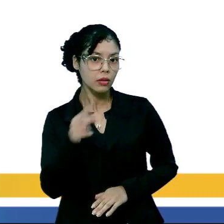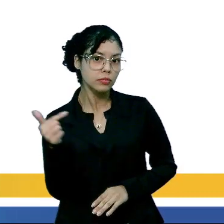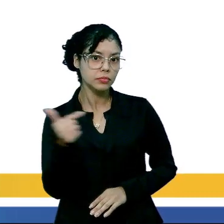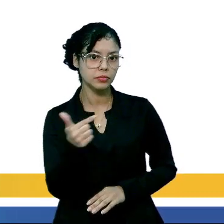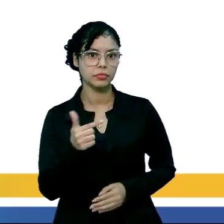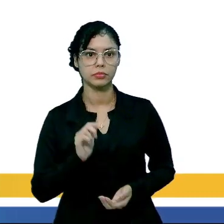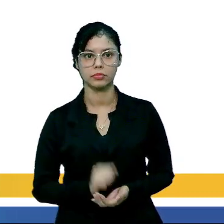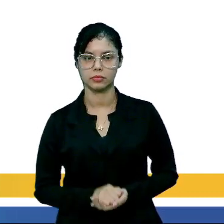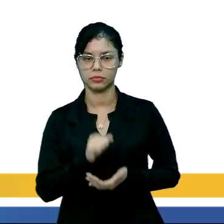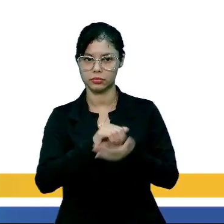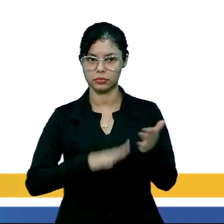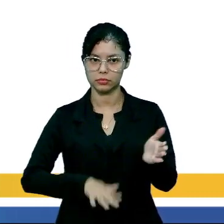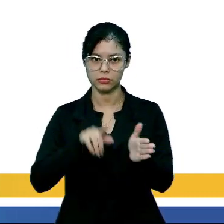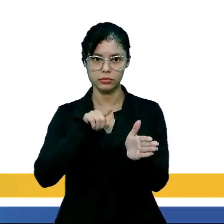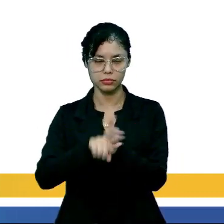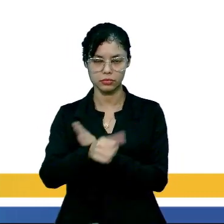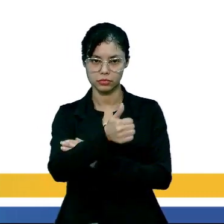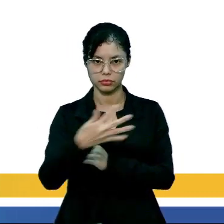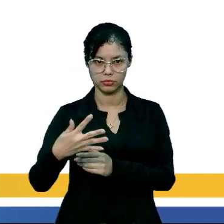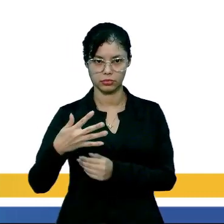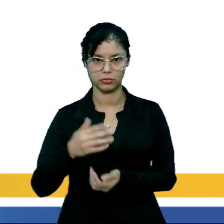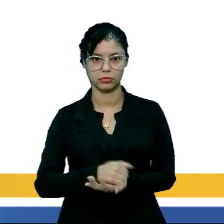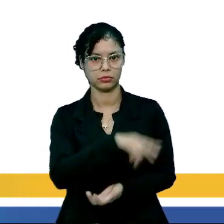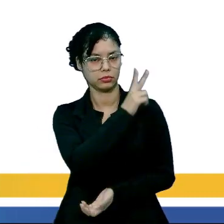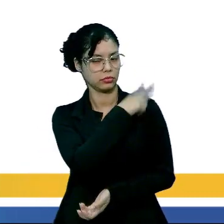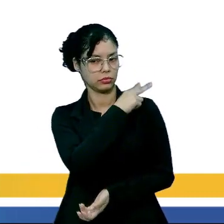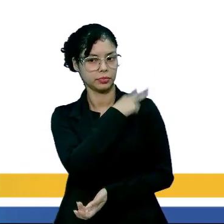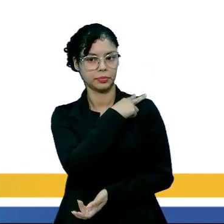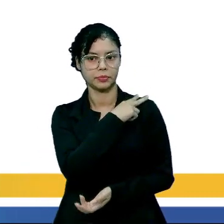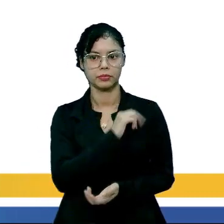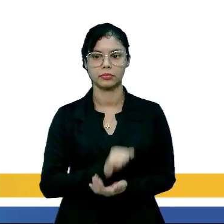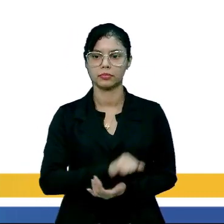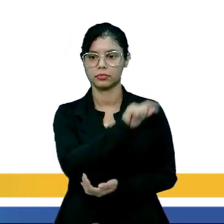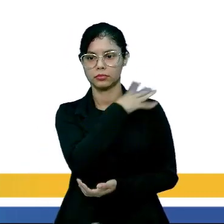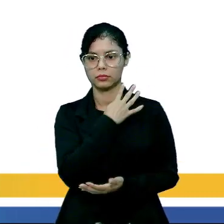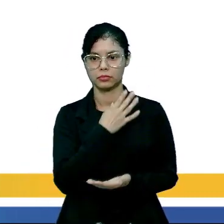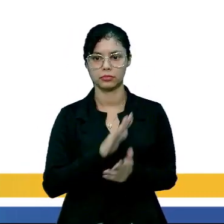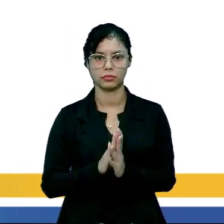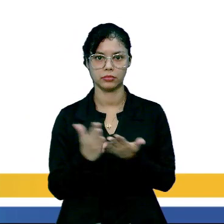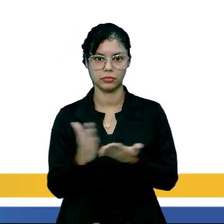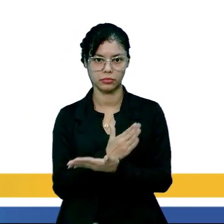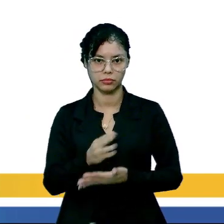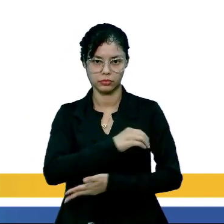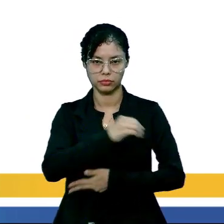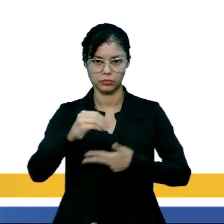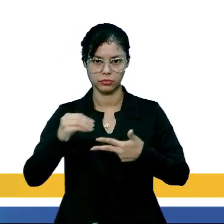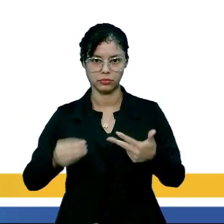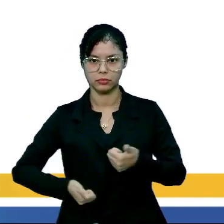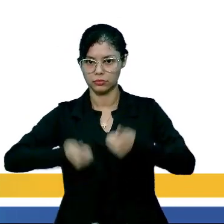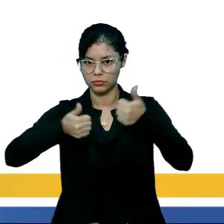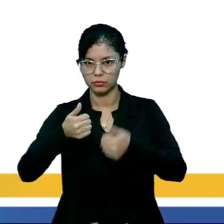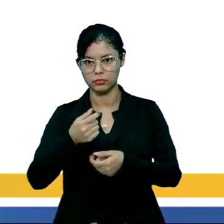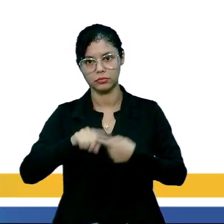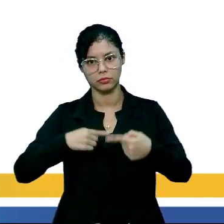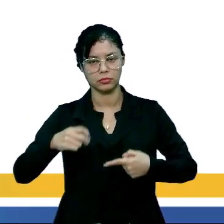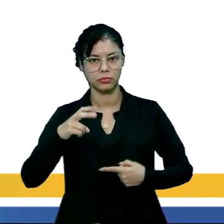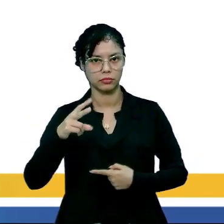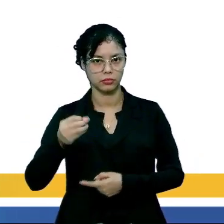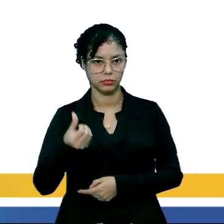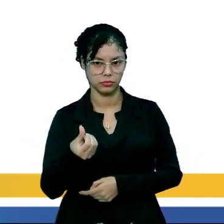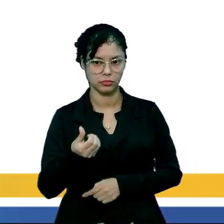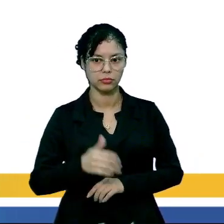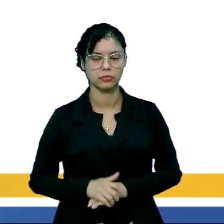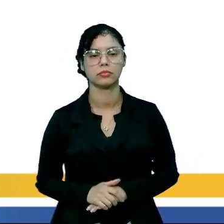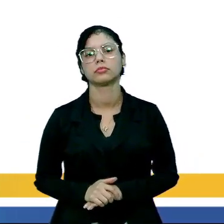Vejamos essa questão a seguir. Questão de número 14 do livro do segundo ano, a prova Enem, da página 56.